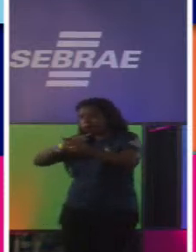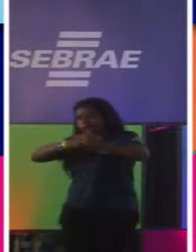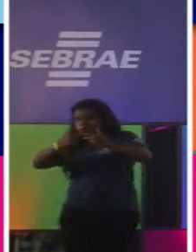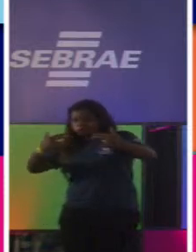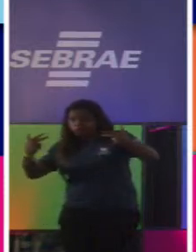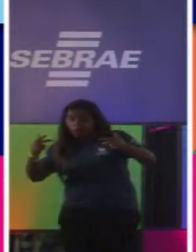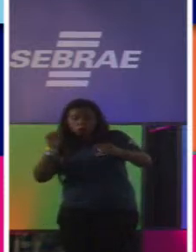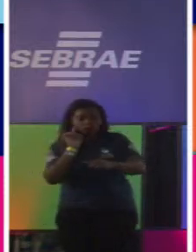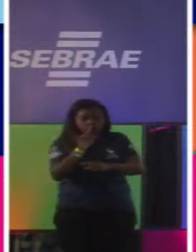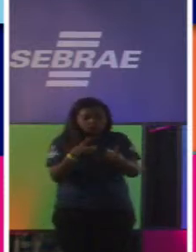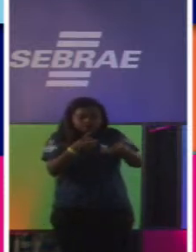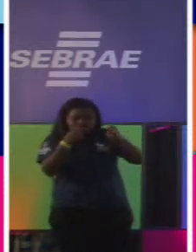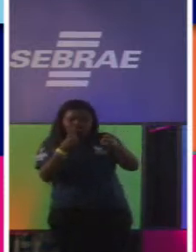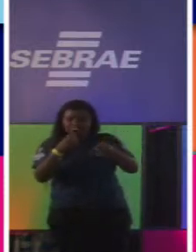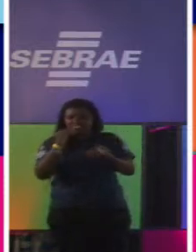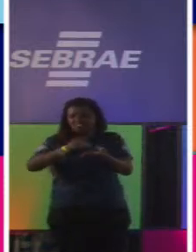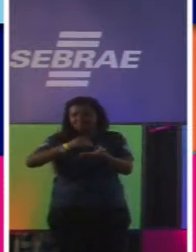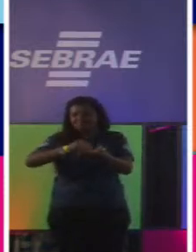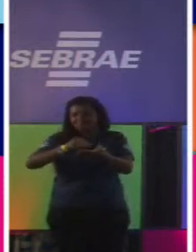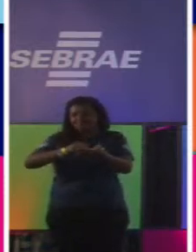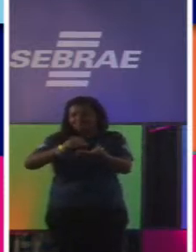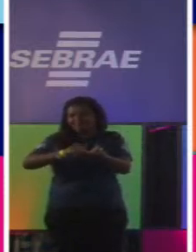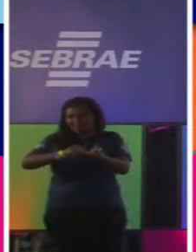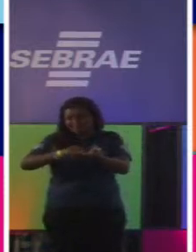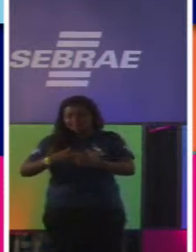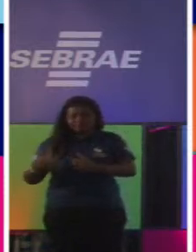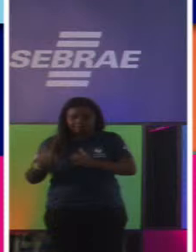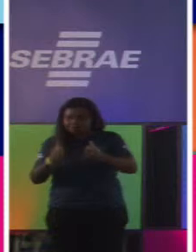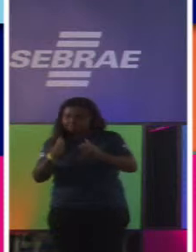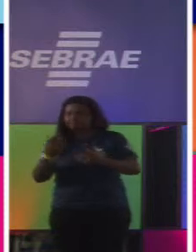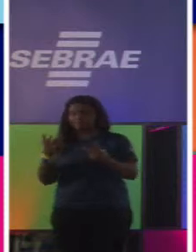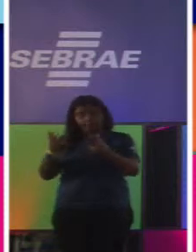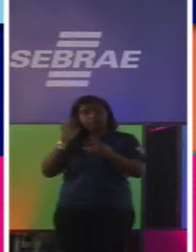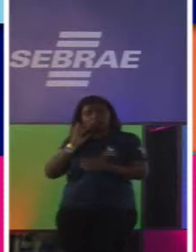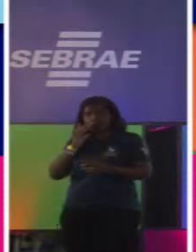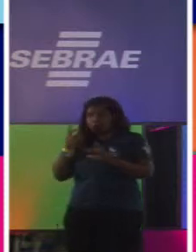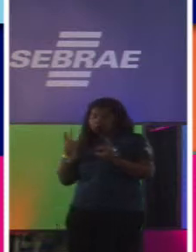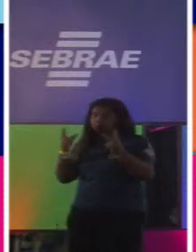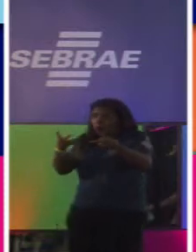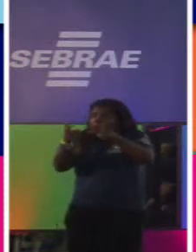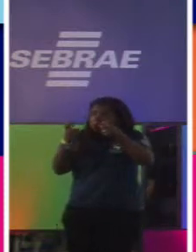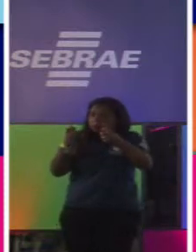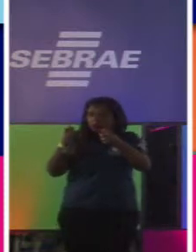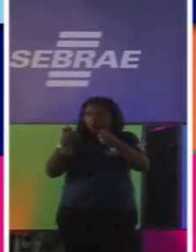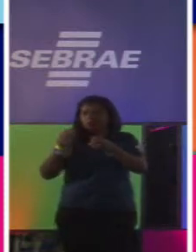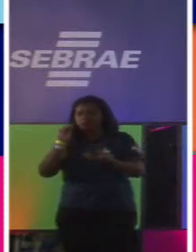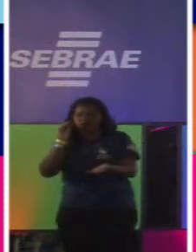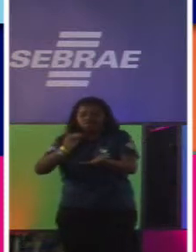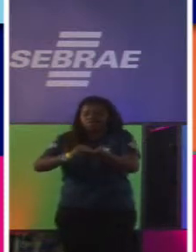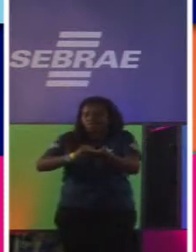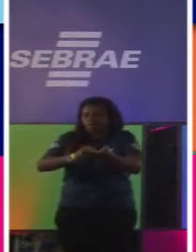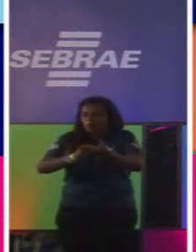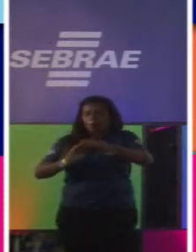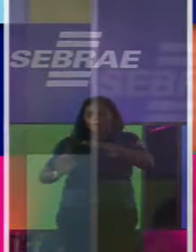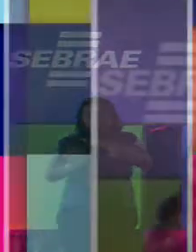alguma falha naquilo que está comprando? Também é um caminho legal. Começar a entender como o mercado está interagindo.